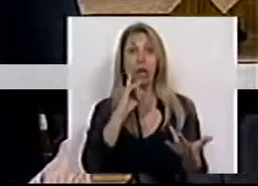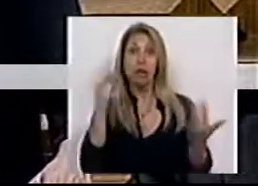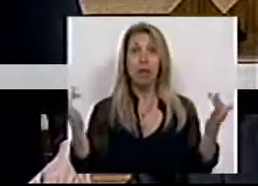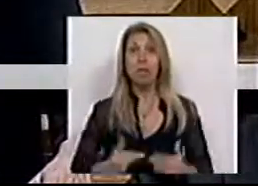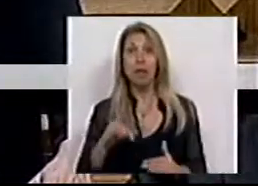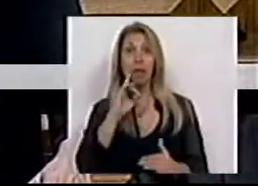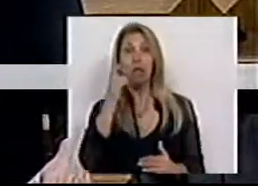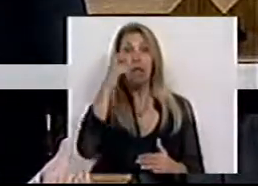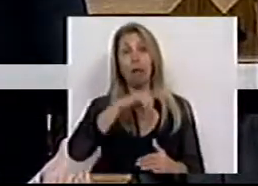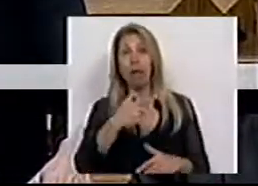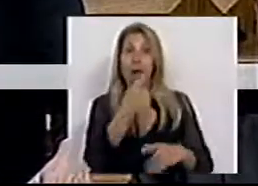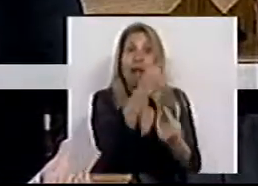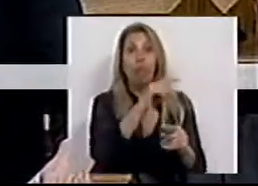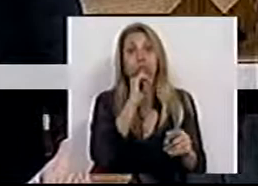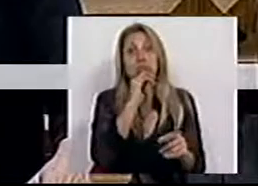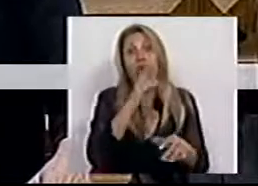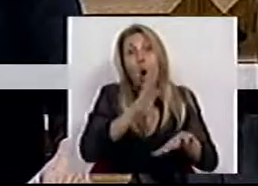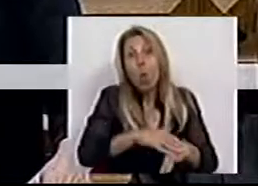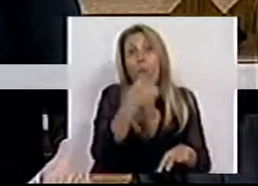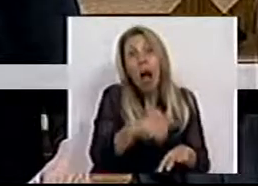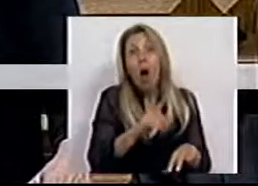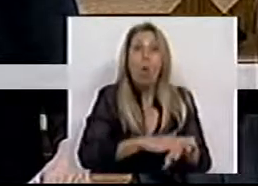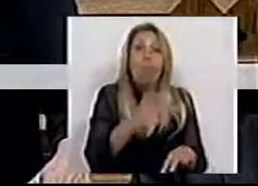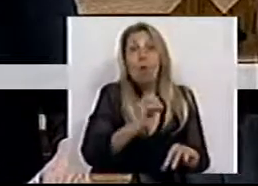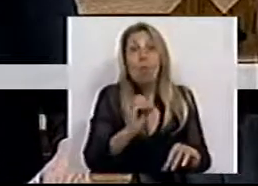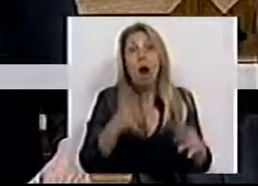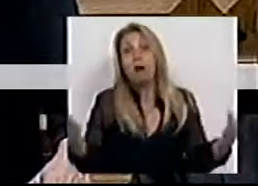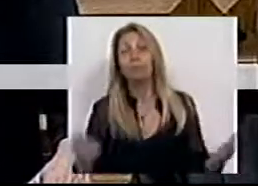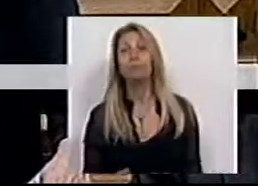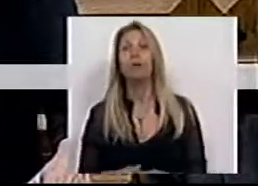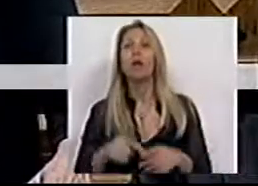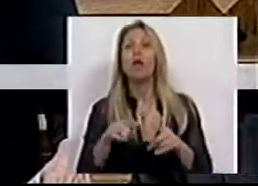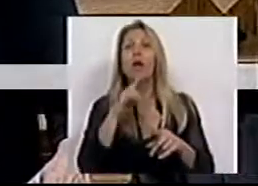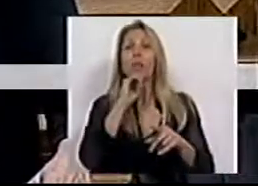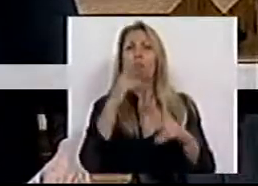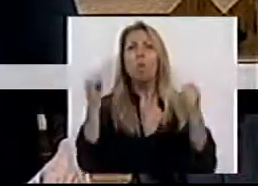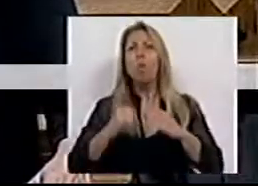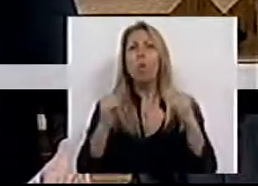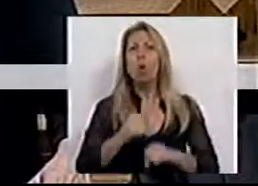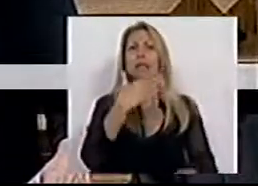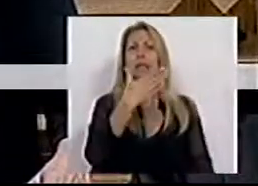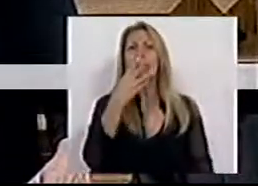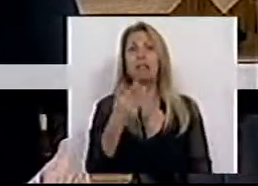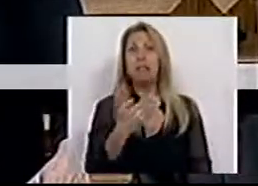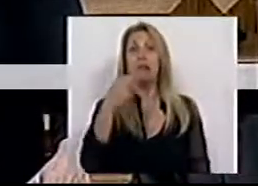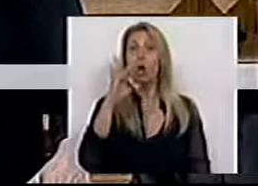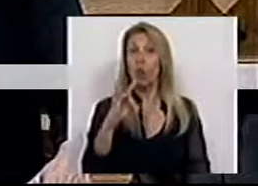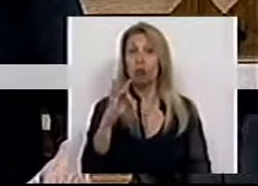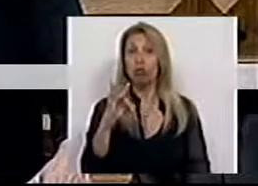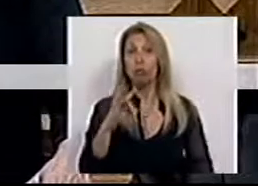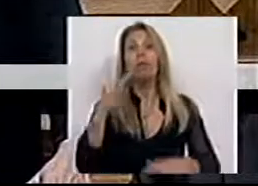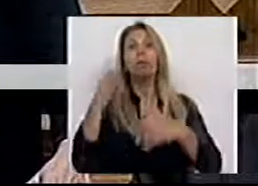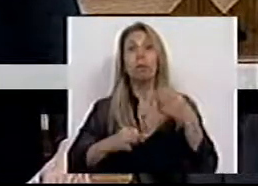defesa para um arbítrio. Neste momento temos a responsabilidade de um Acórdão nº 174 do Tribunal Constitucional, que